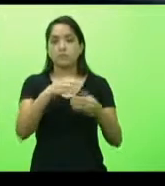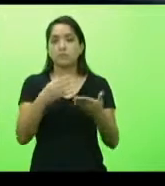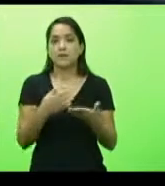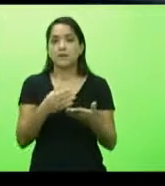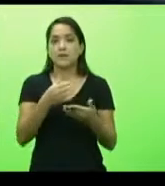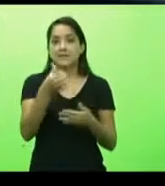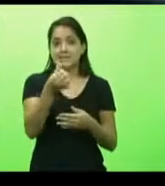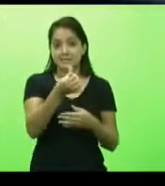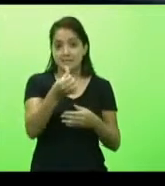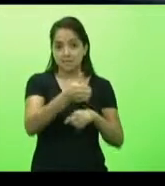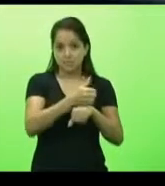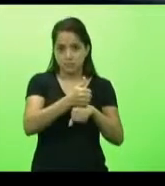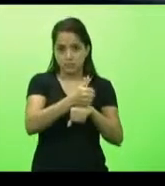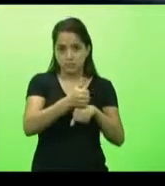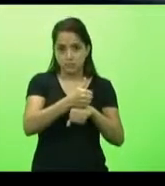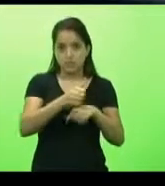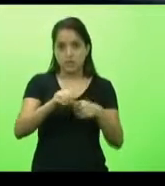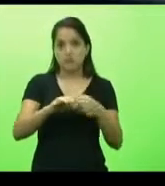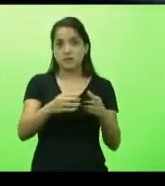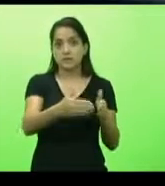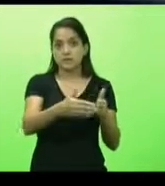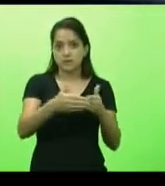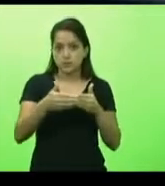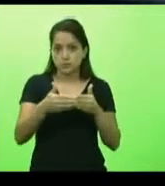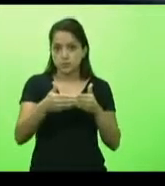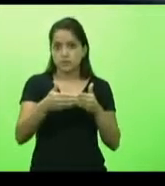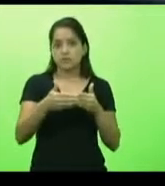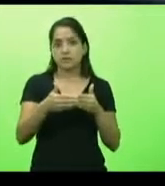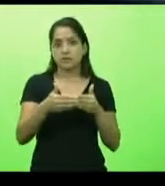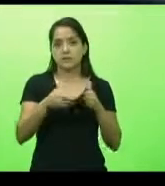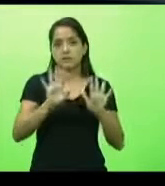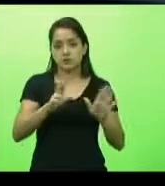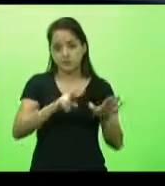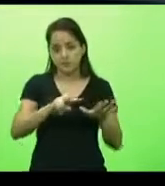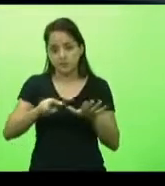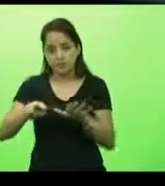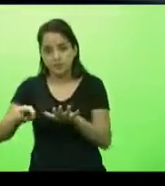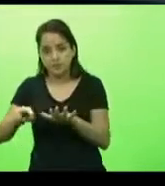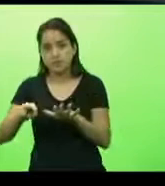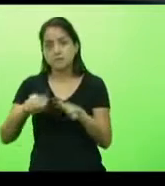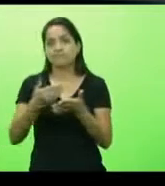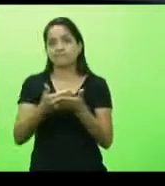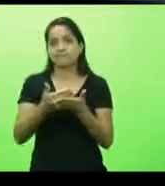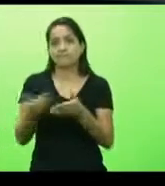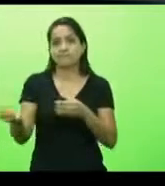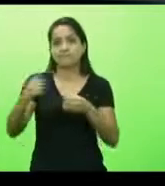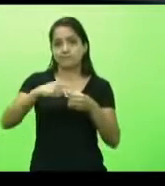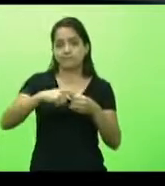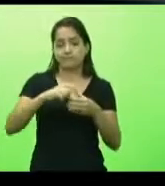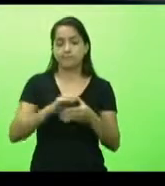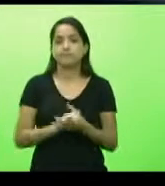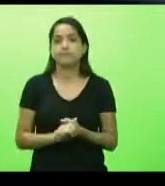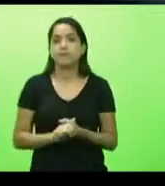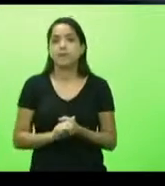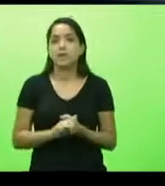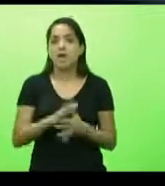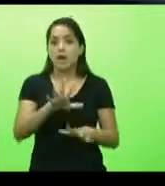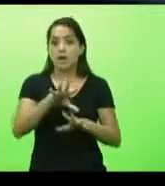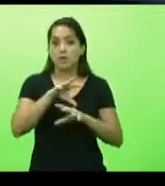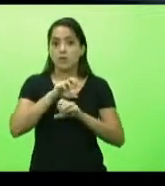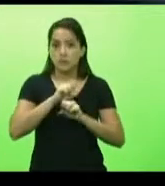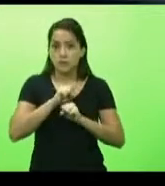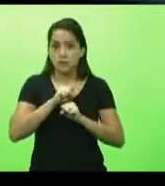profissionais foram afastados já na primeira semana de aulas. A contaminação gerou o